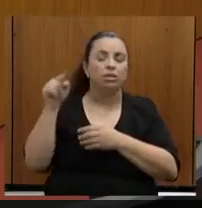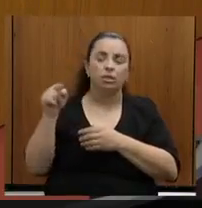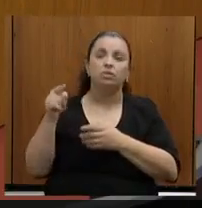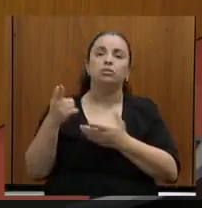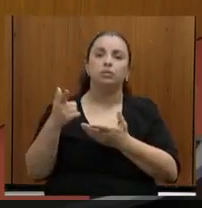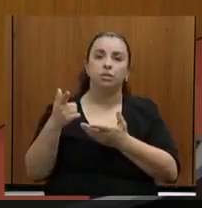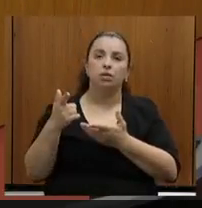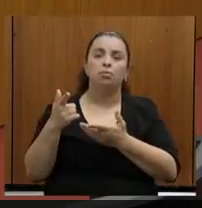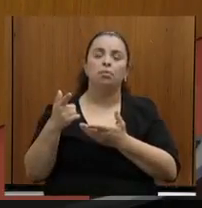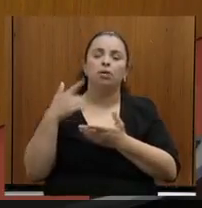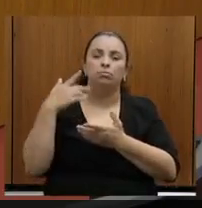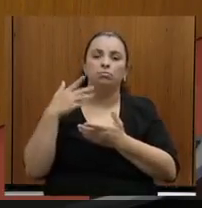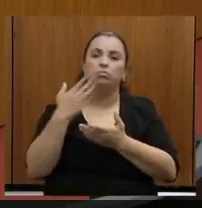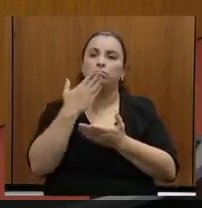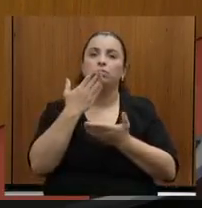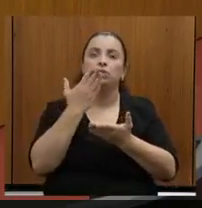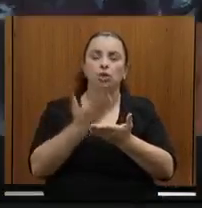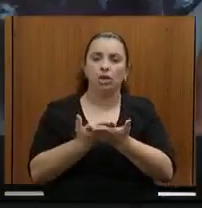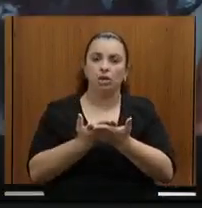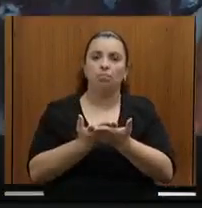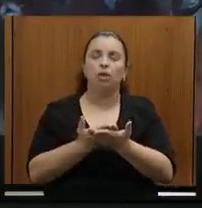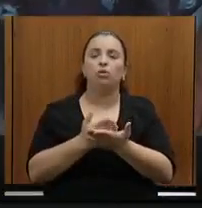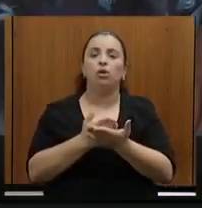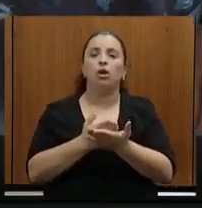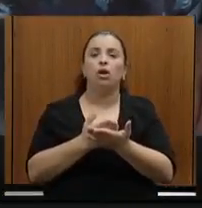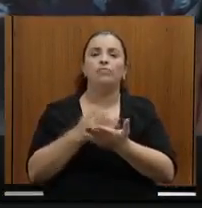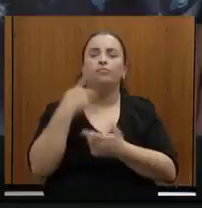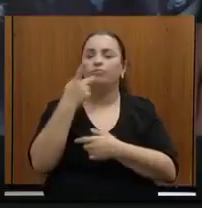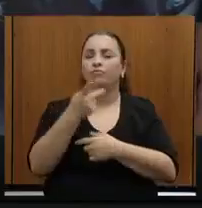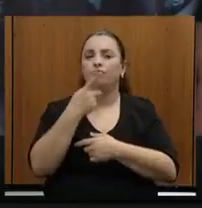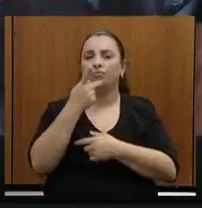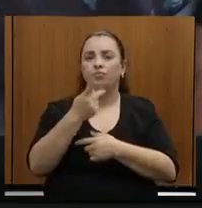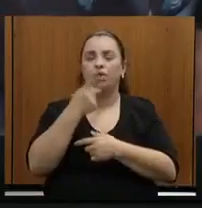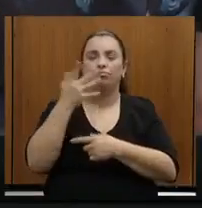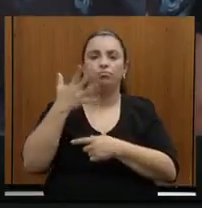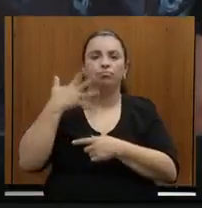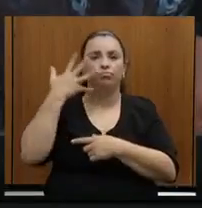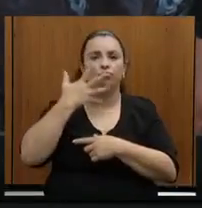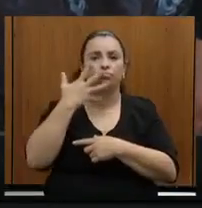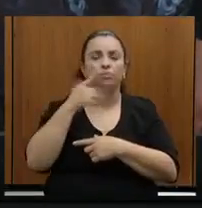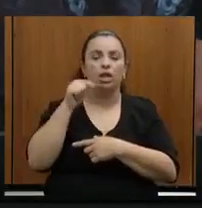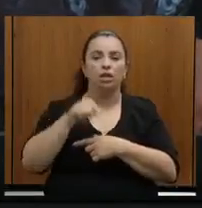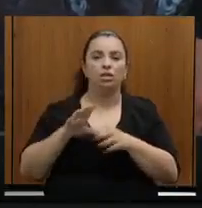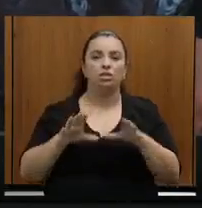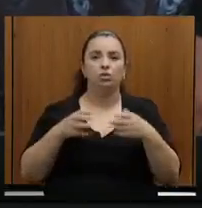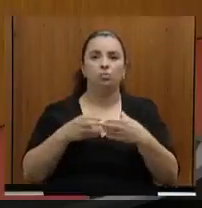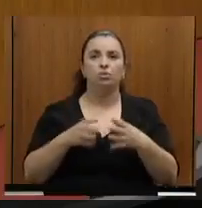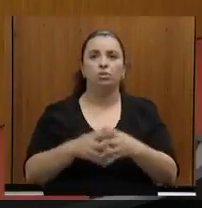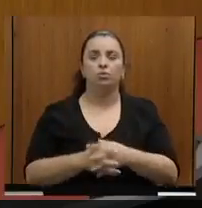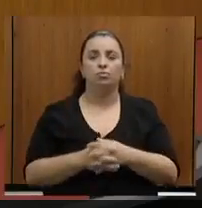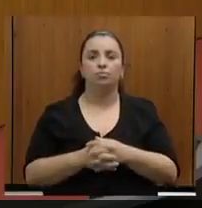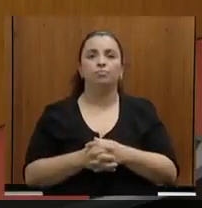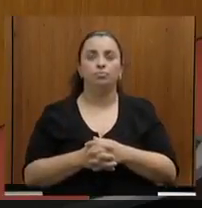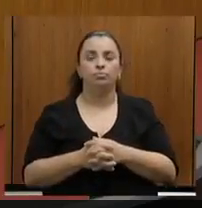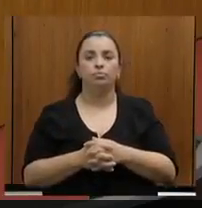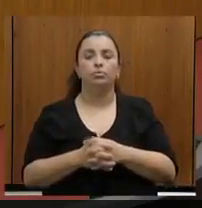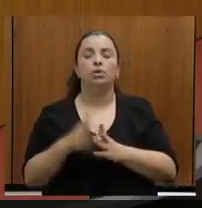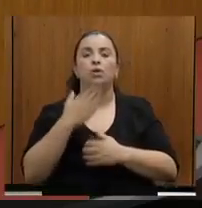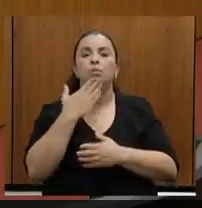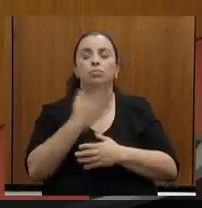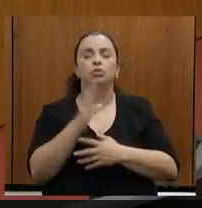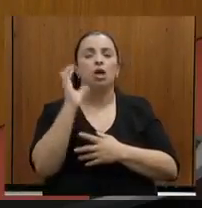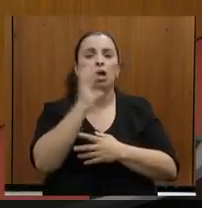Serqueira, para fazer o seu requerimento oralmente aqui nesta comissão. Pois não? Com a palavra. É pedido de